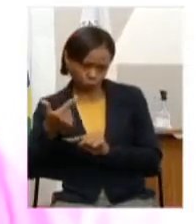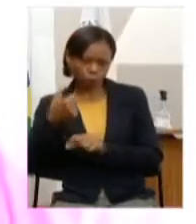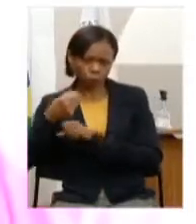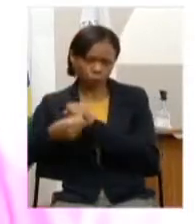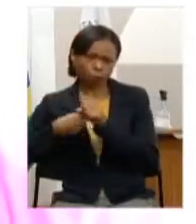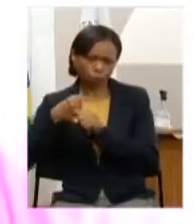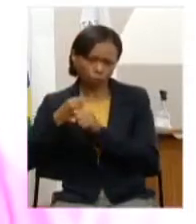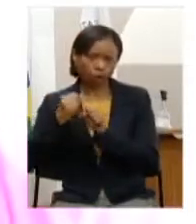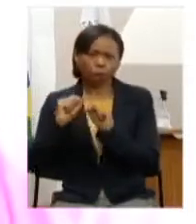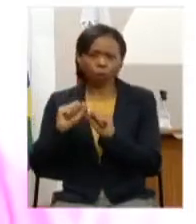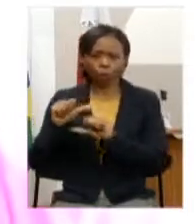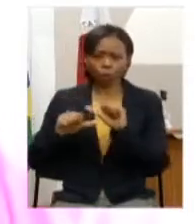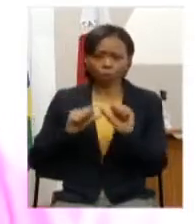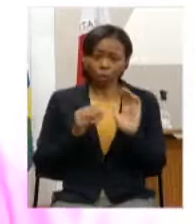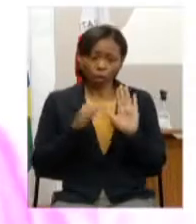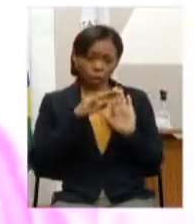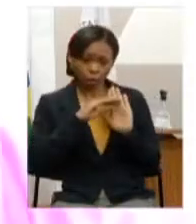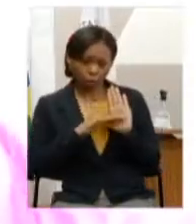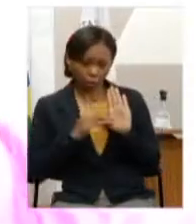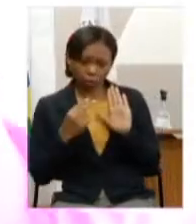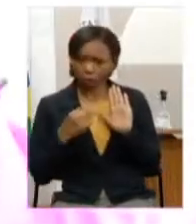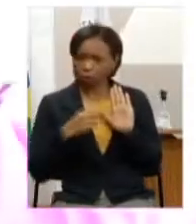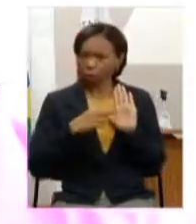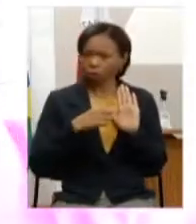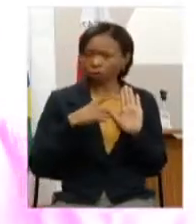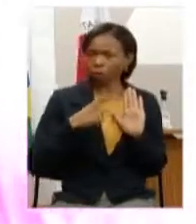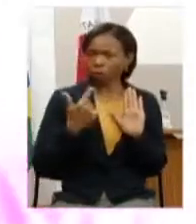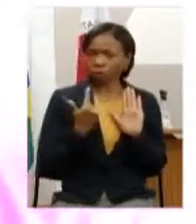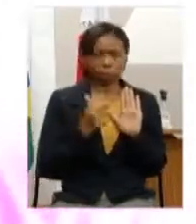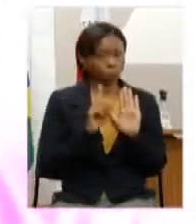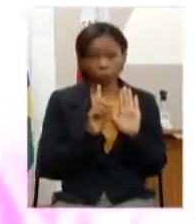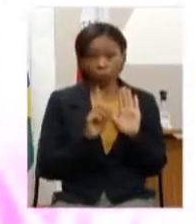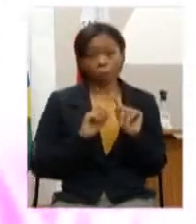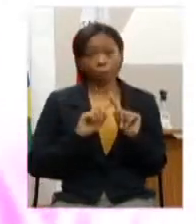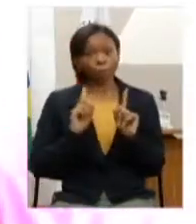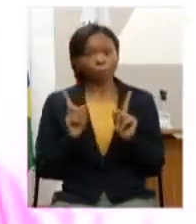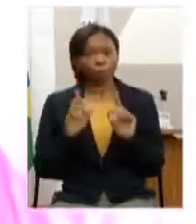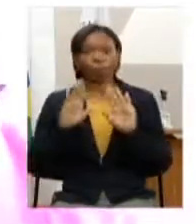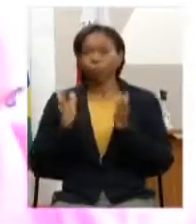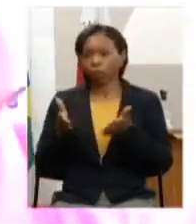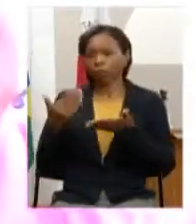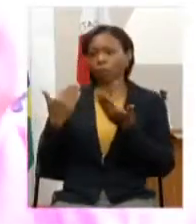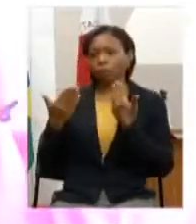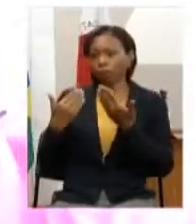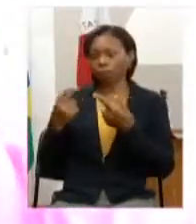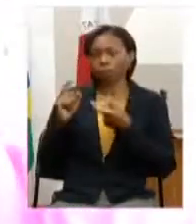aqui escrito mas teve essa ponderação junto ao órgão de respeito que é a CEAPA